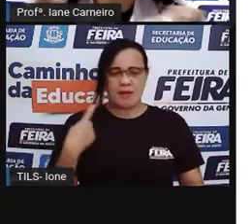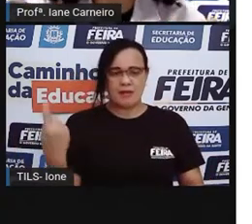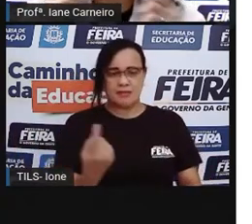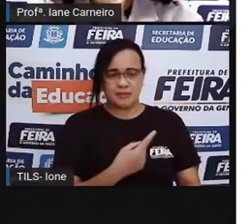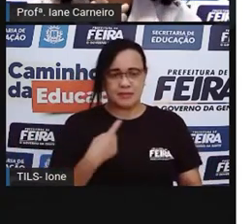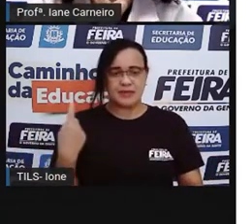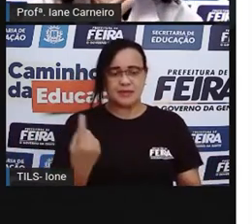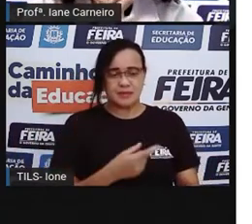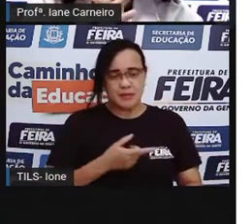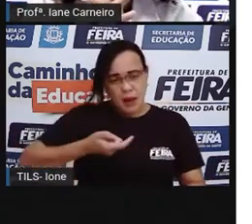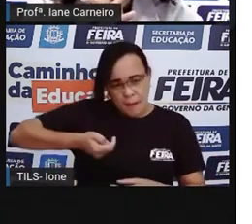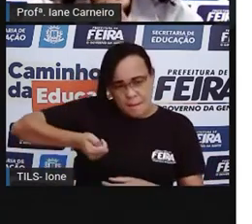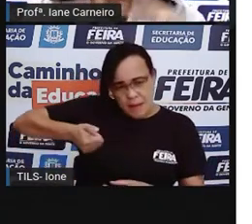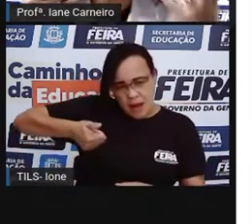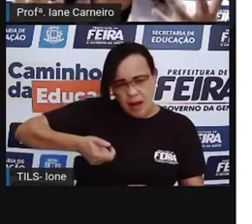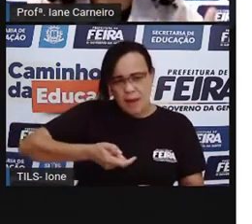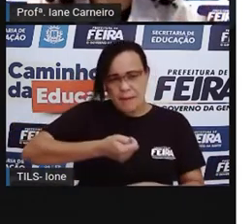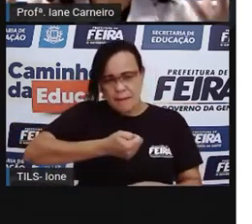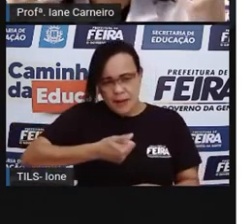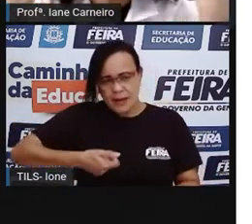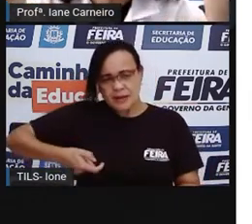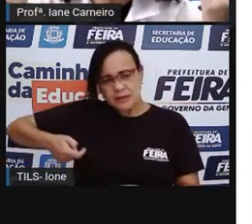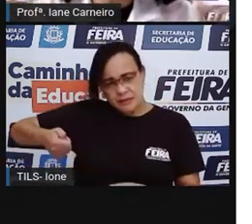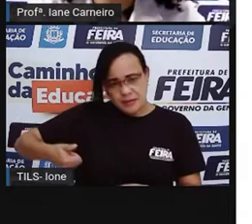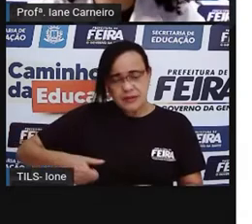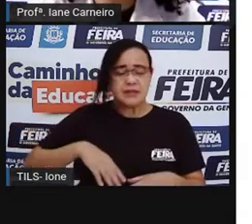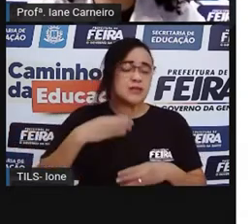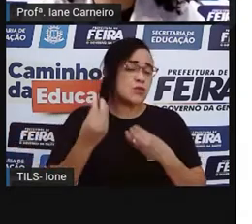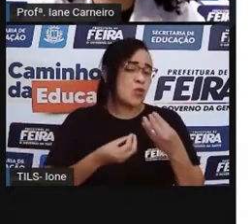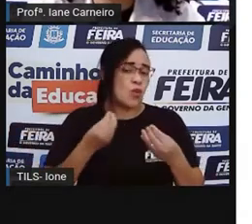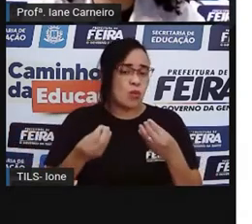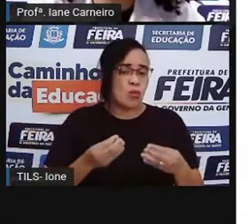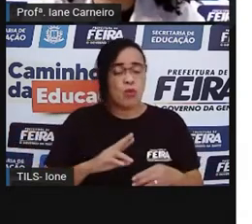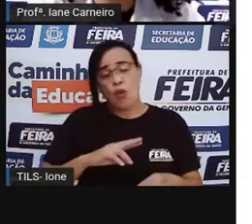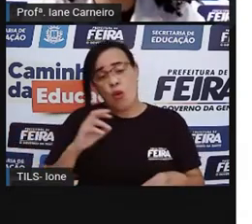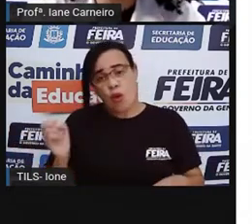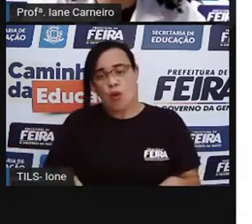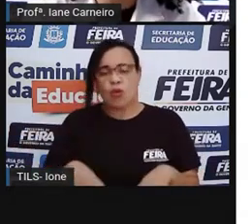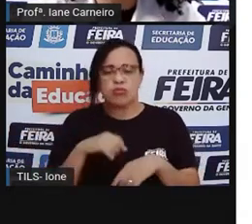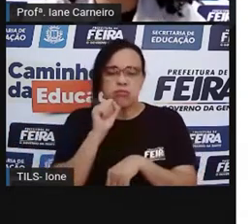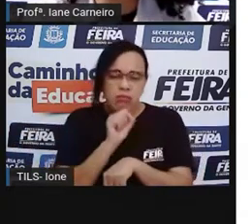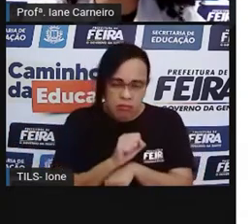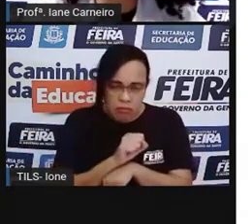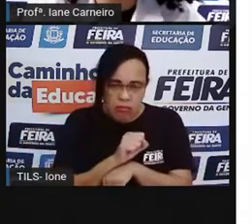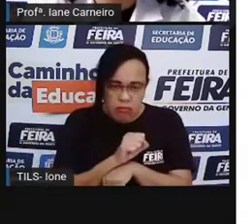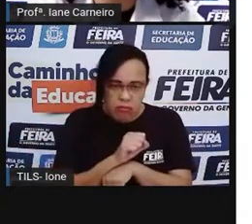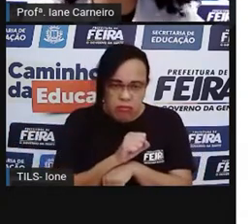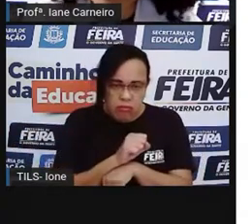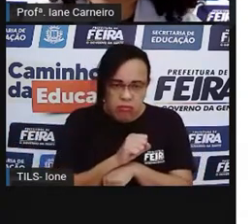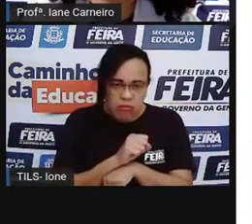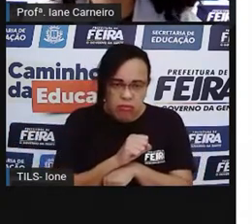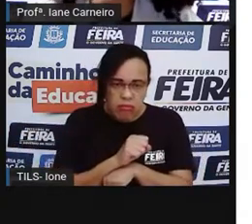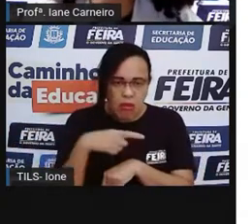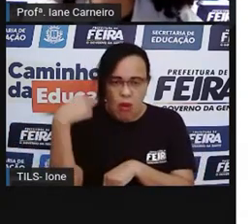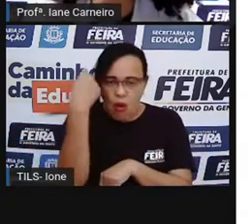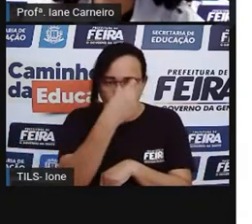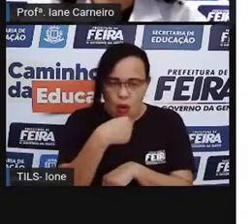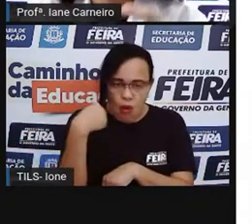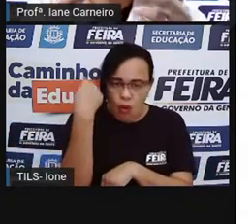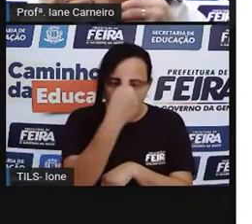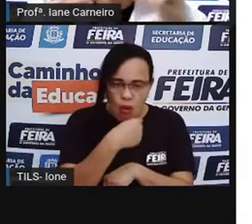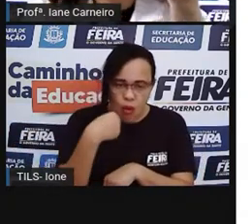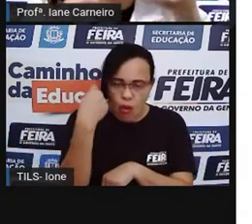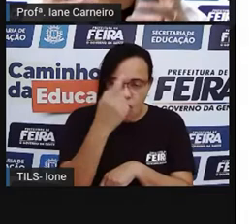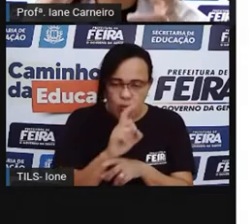de gude. Ou você só fica aí na tela do computador, na tela do celular, na televisão, né?